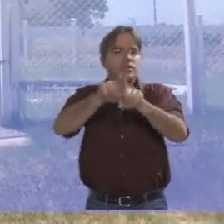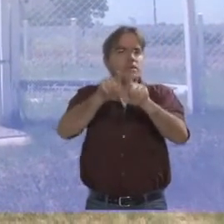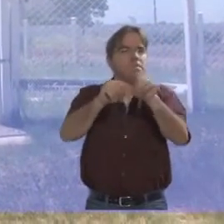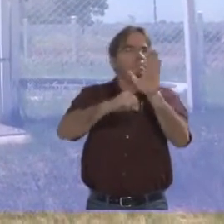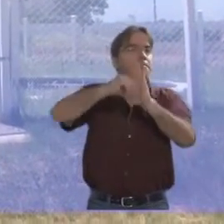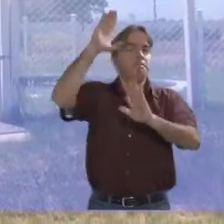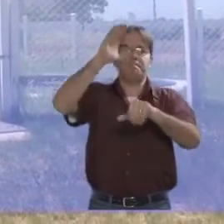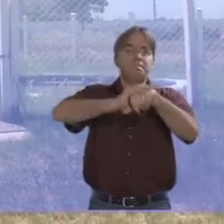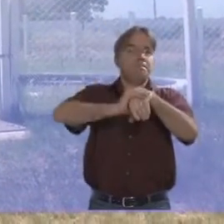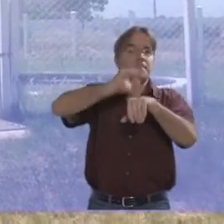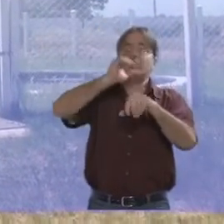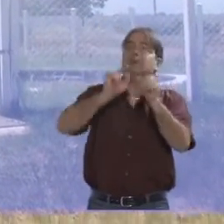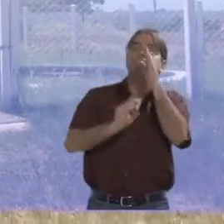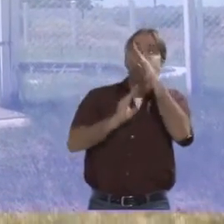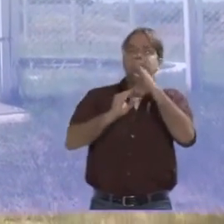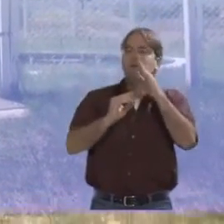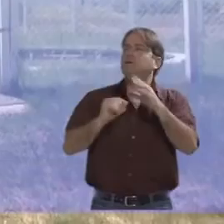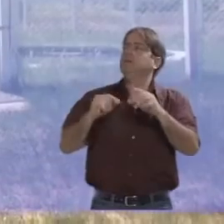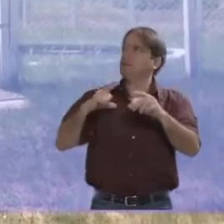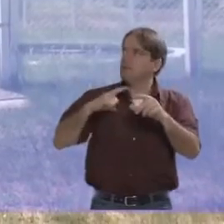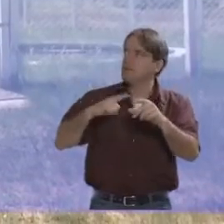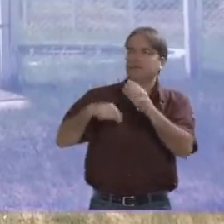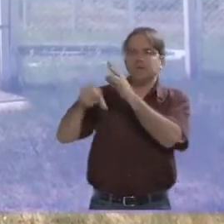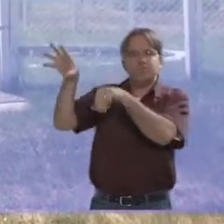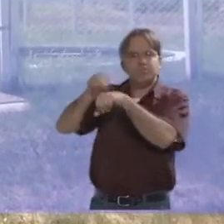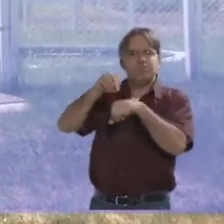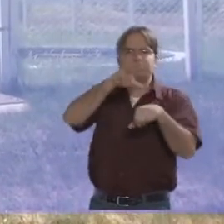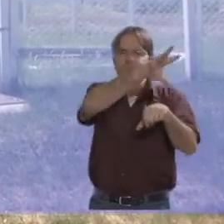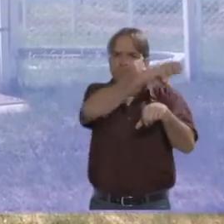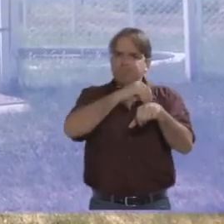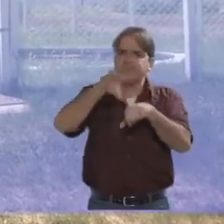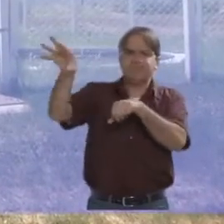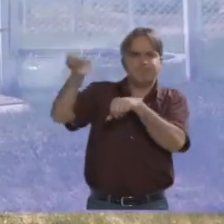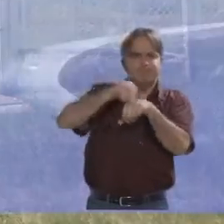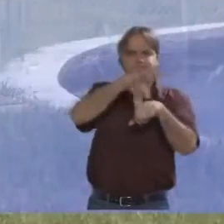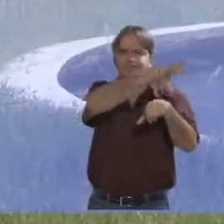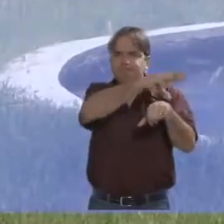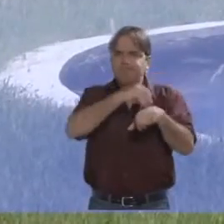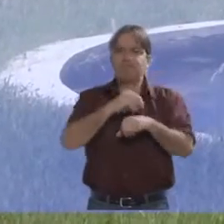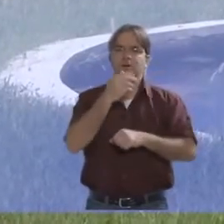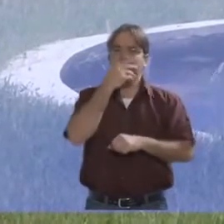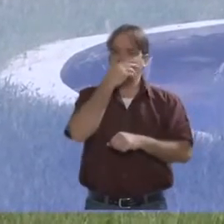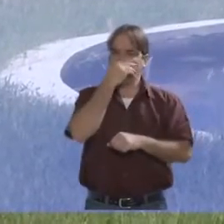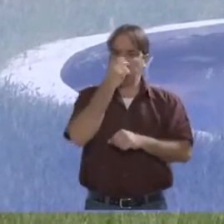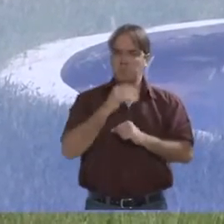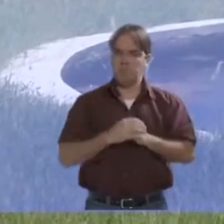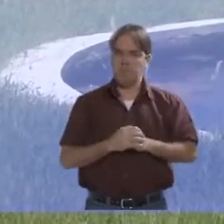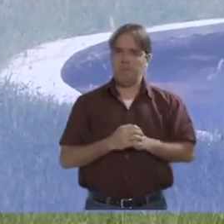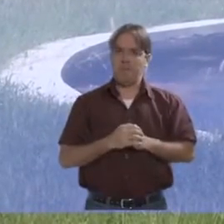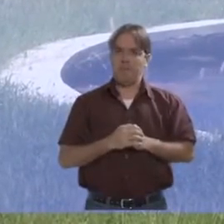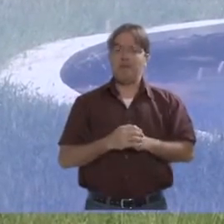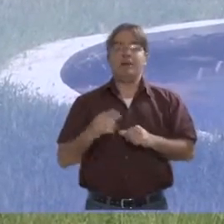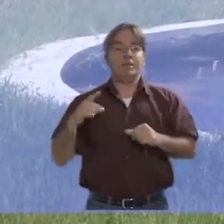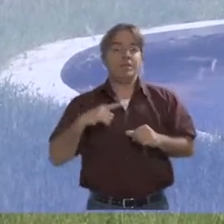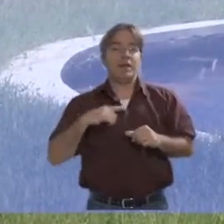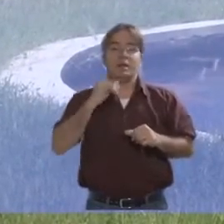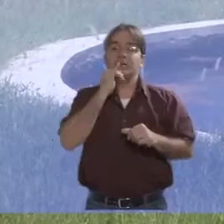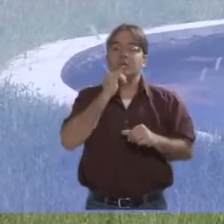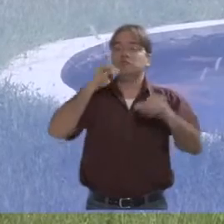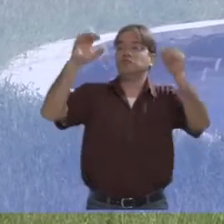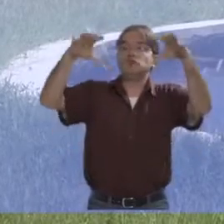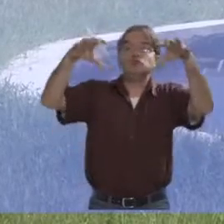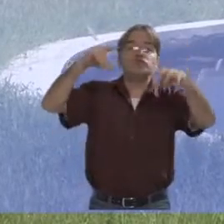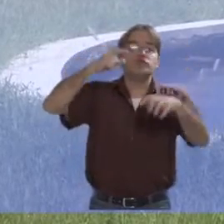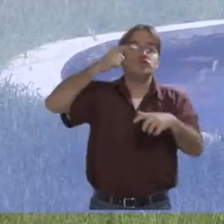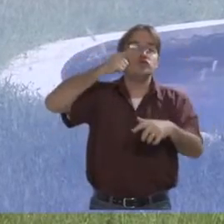ou seja, os valores existentes. A gente dá o valor também da chuva do dia anterior, dá o valor da